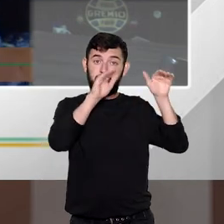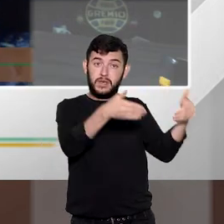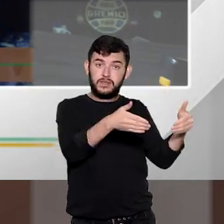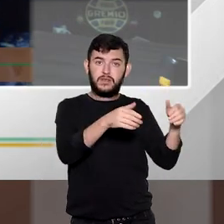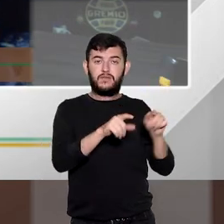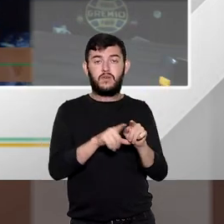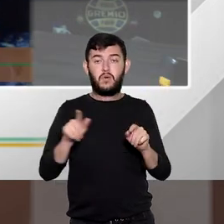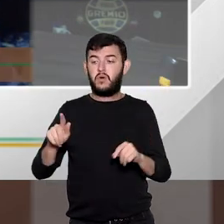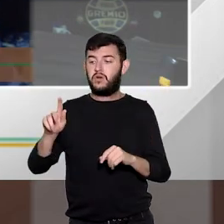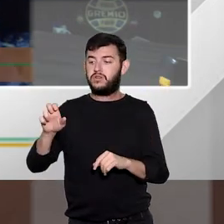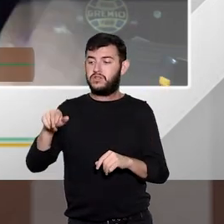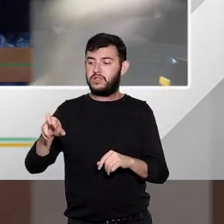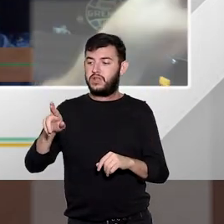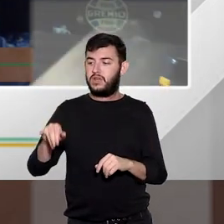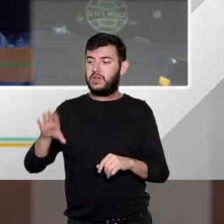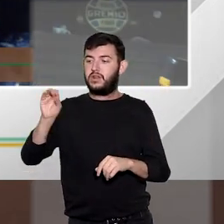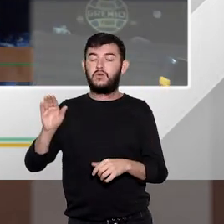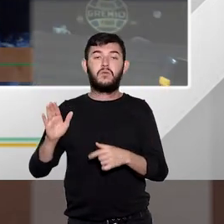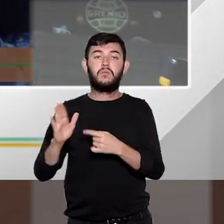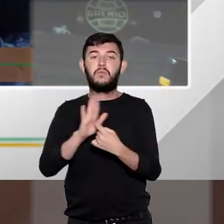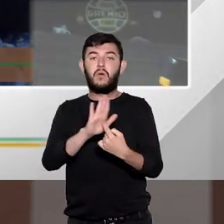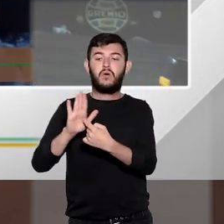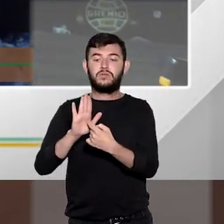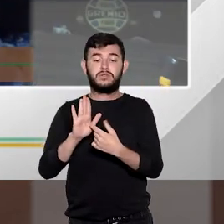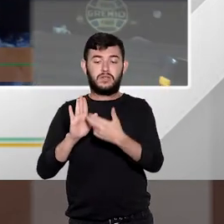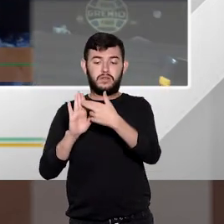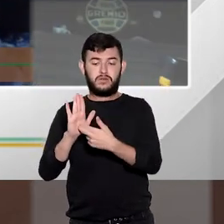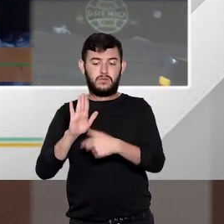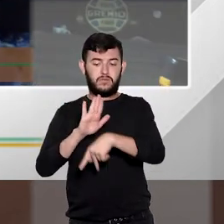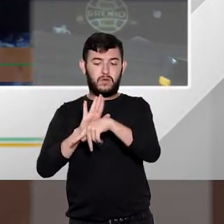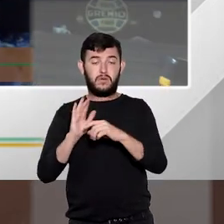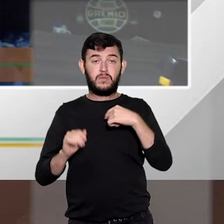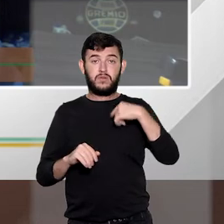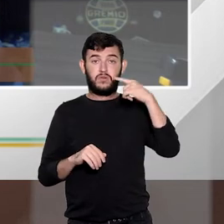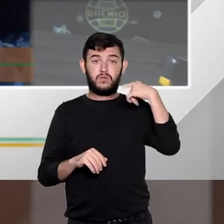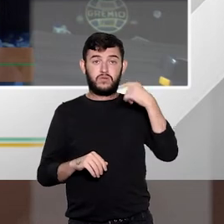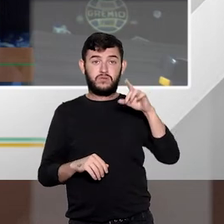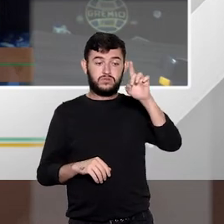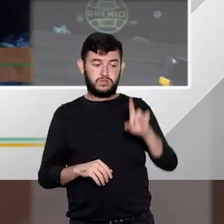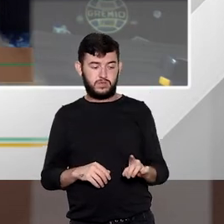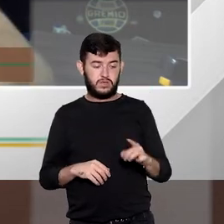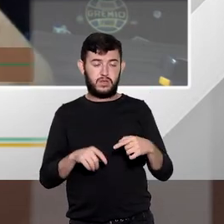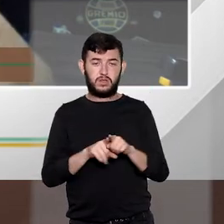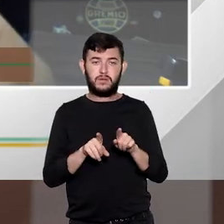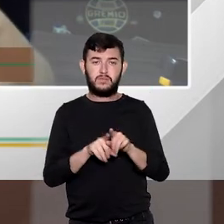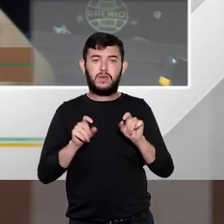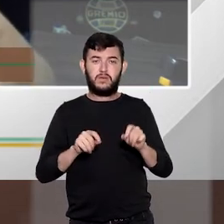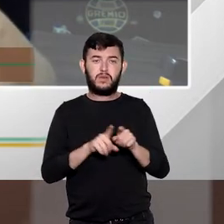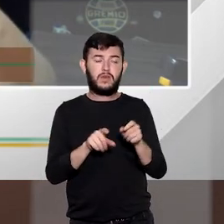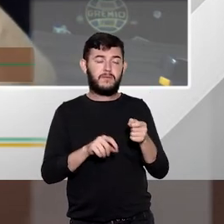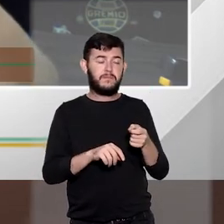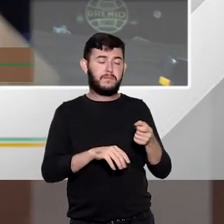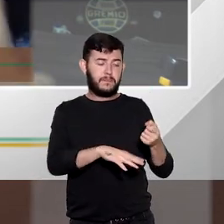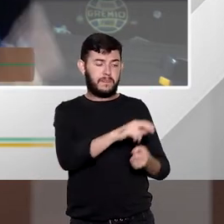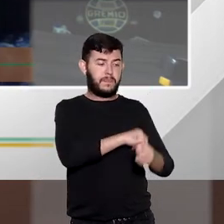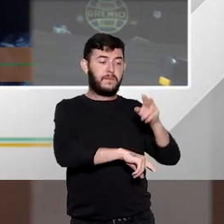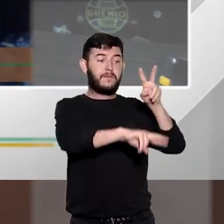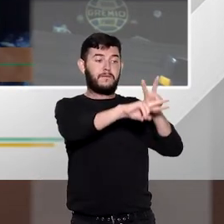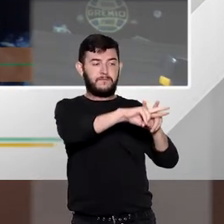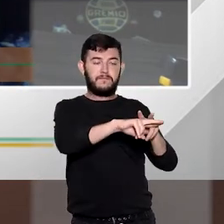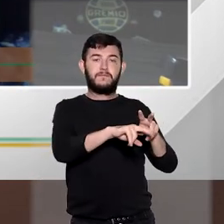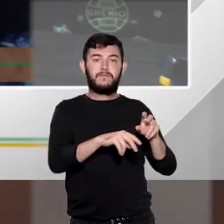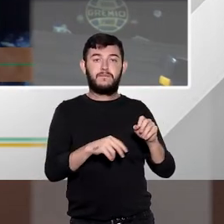institutos na restritiva de direitos e no livramento condicional o multireincidente é o cara